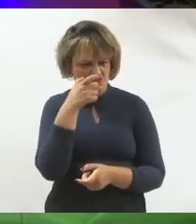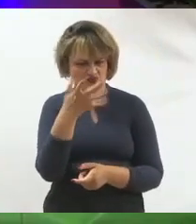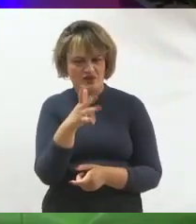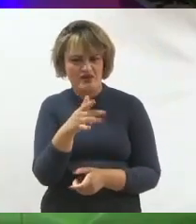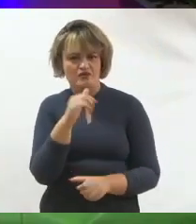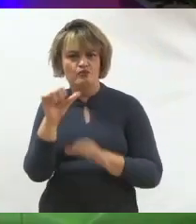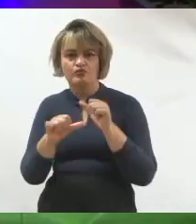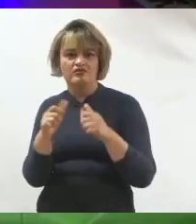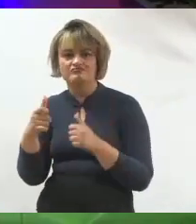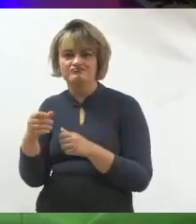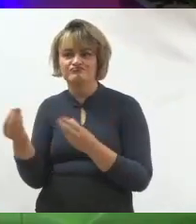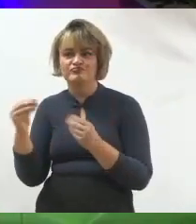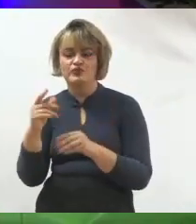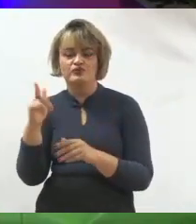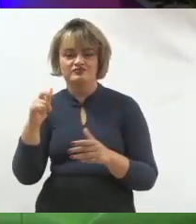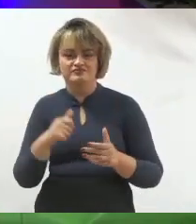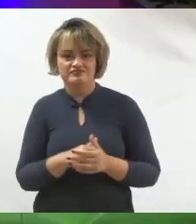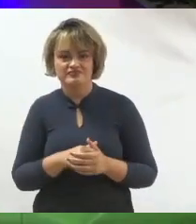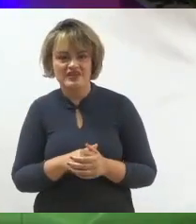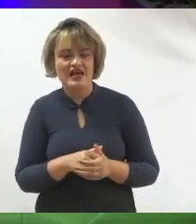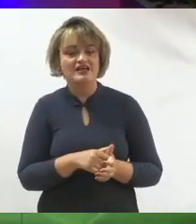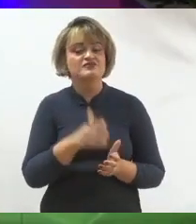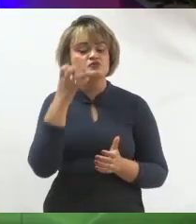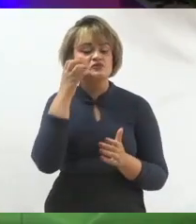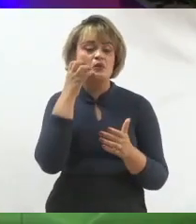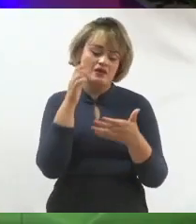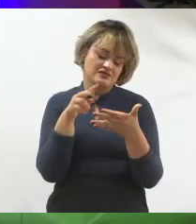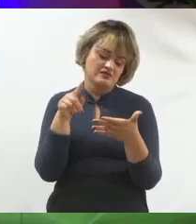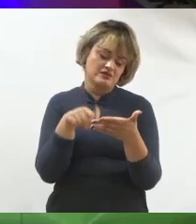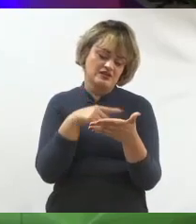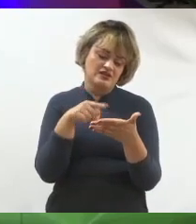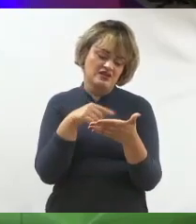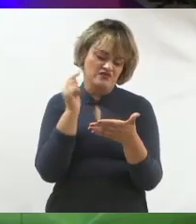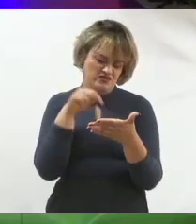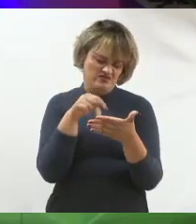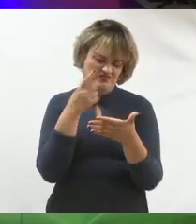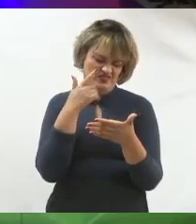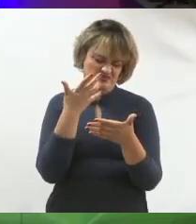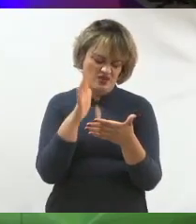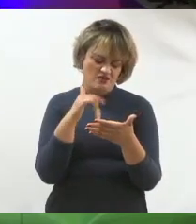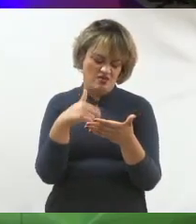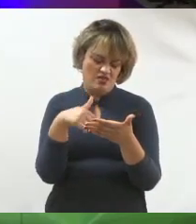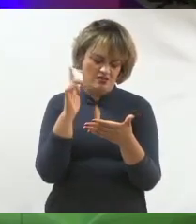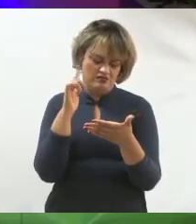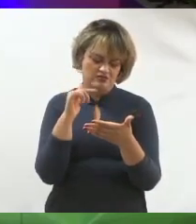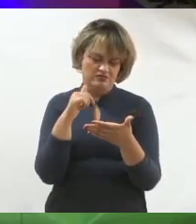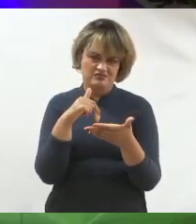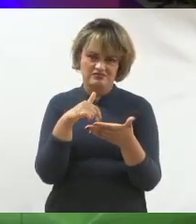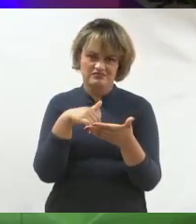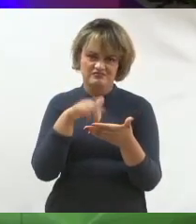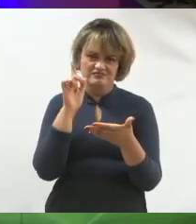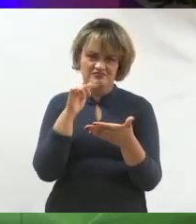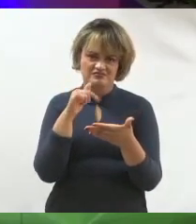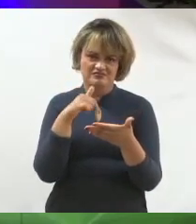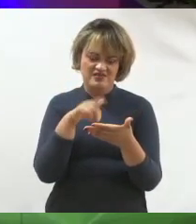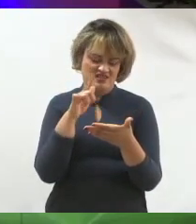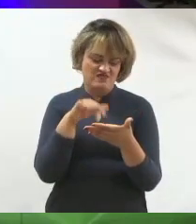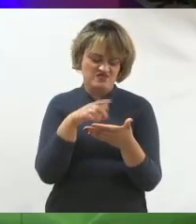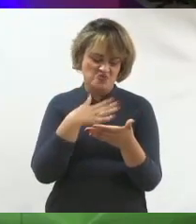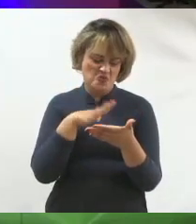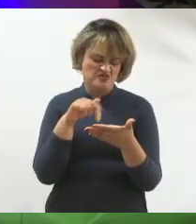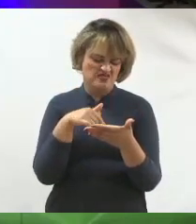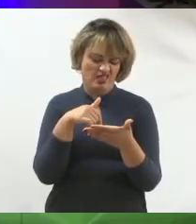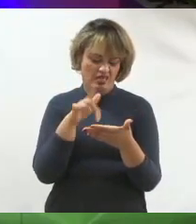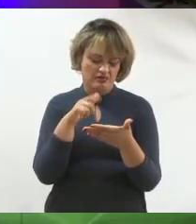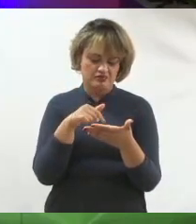está ali no celular dele vendo alguma coisa. Se ele não quer ver aquilo que apareceu para ele, o ele faz? O que você faz?